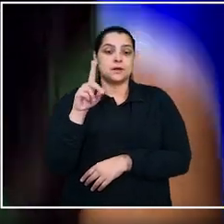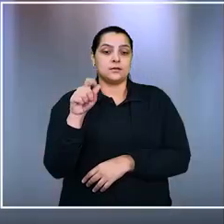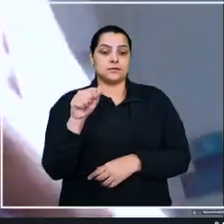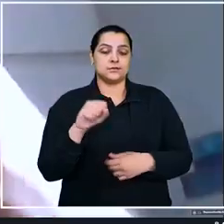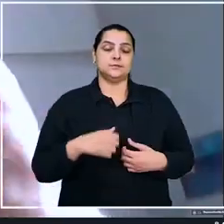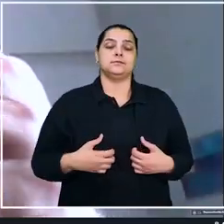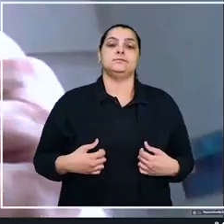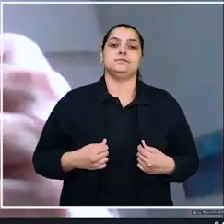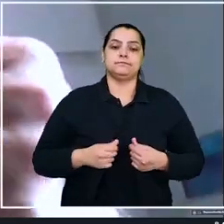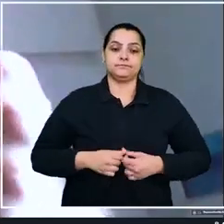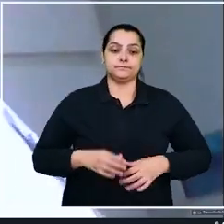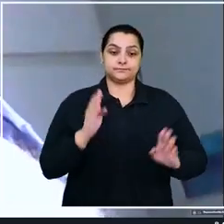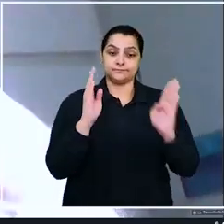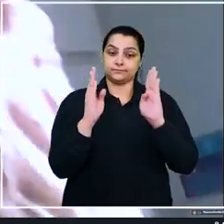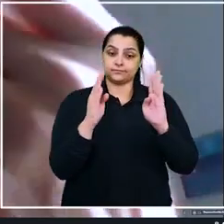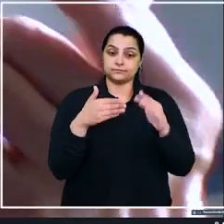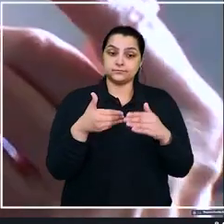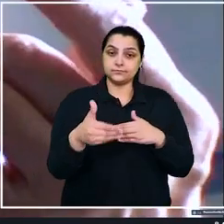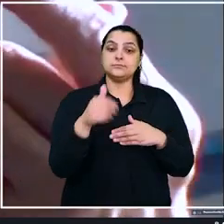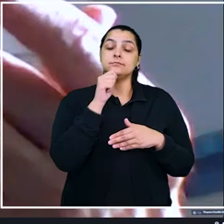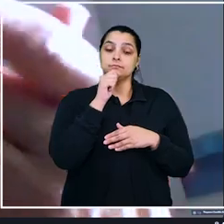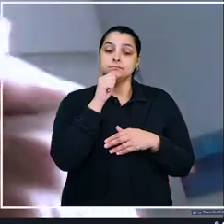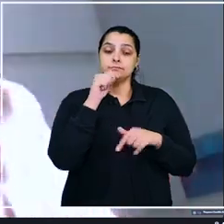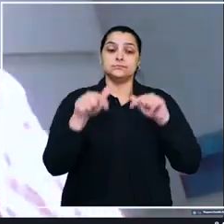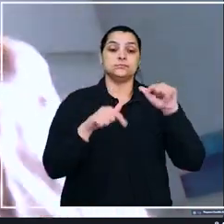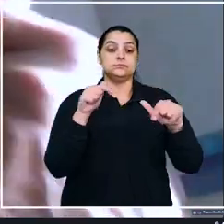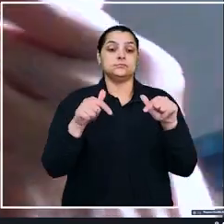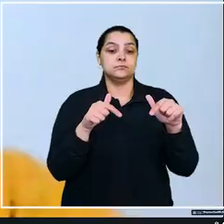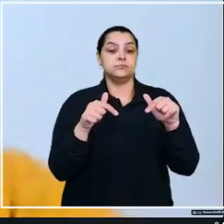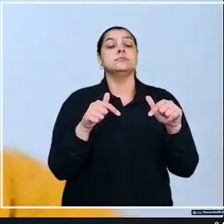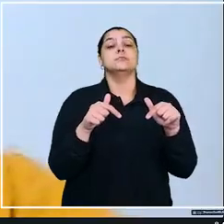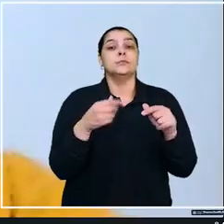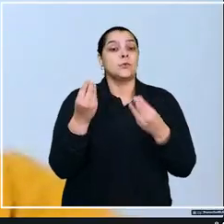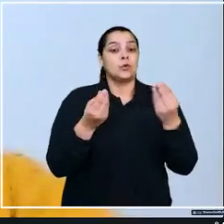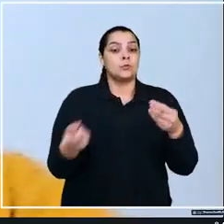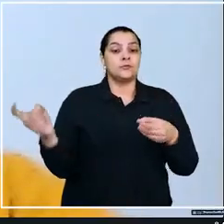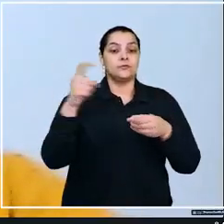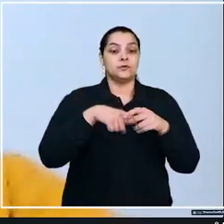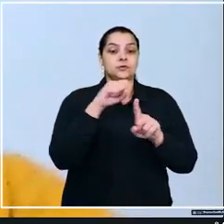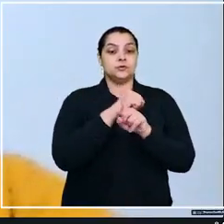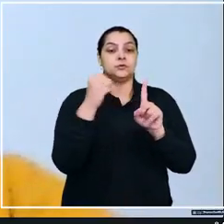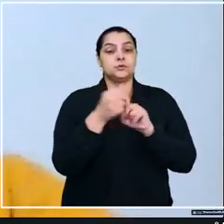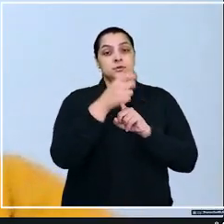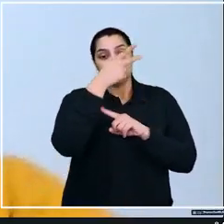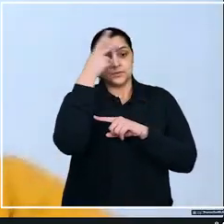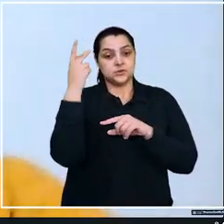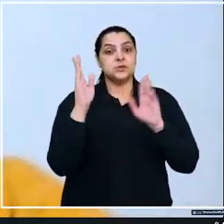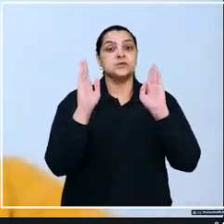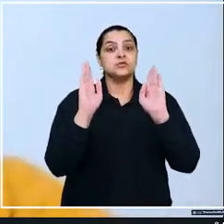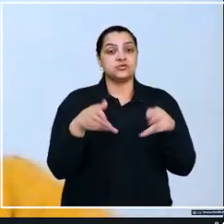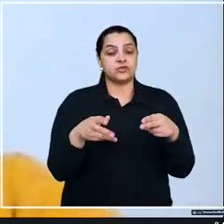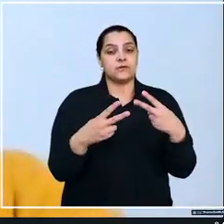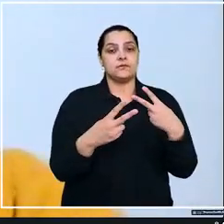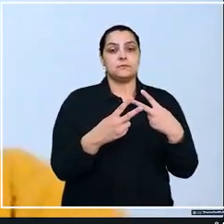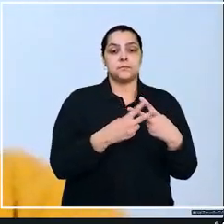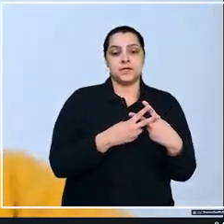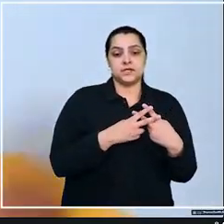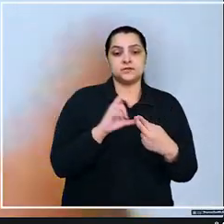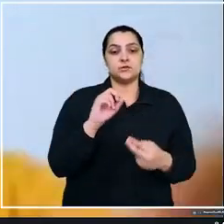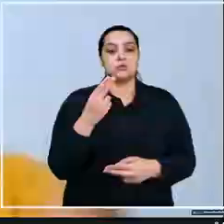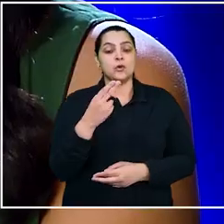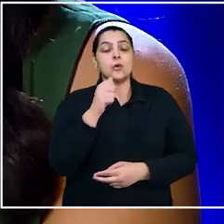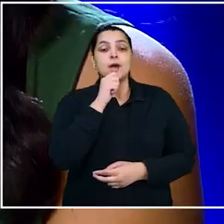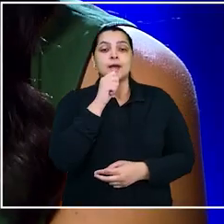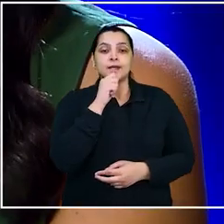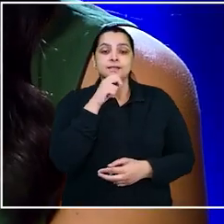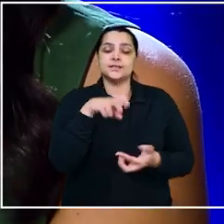pardas. Nessa temporada, vamos falar ainda do trabalho como forma de reinserção social de pessoas que já estiveram presas